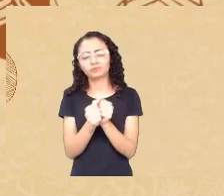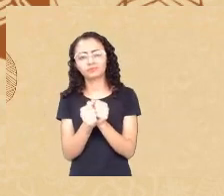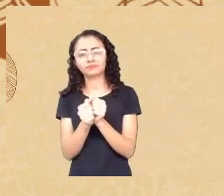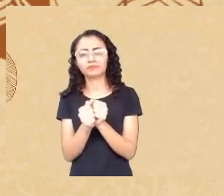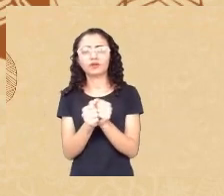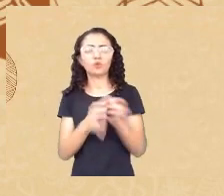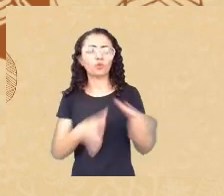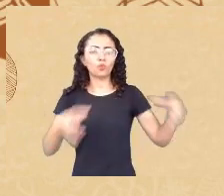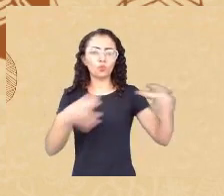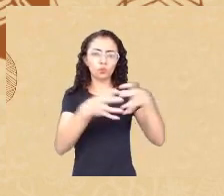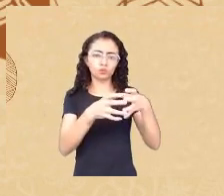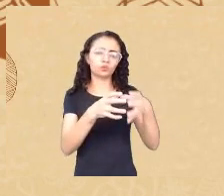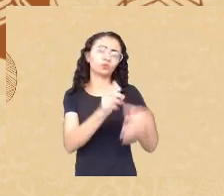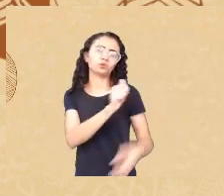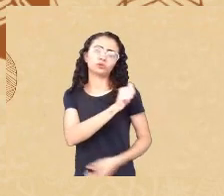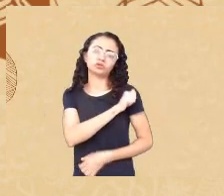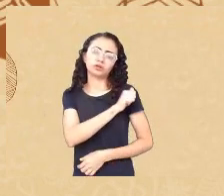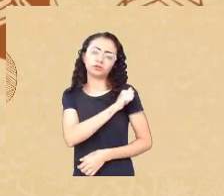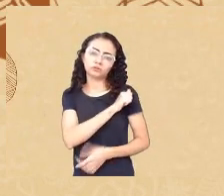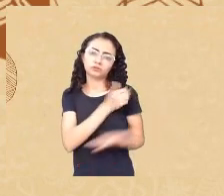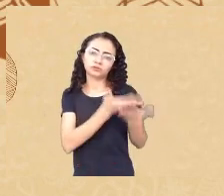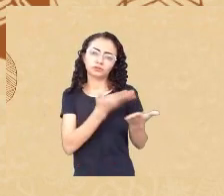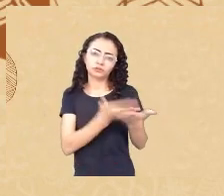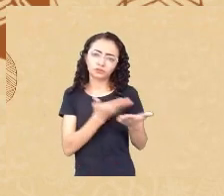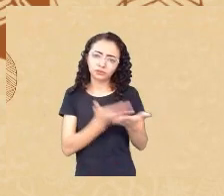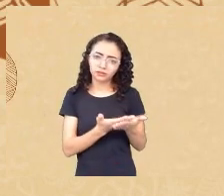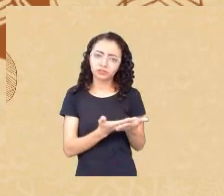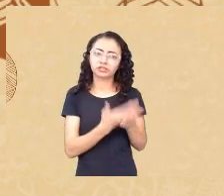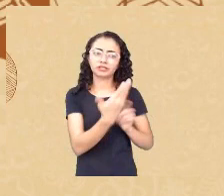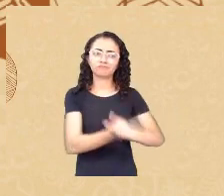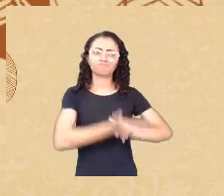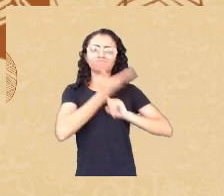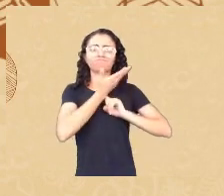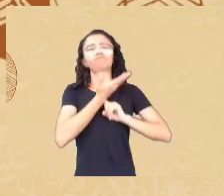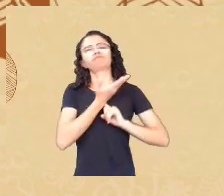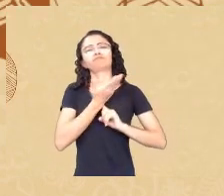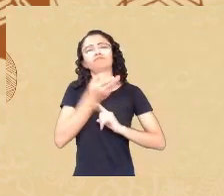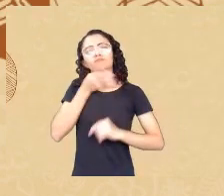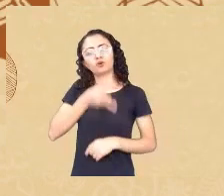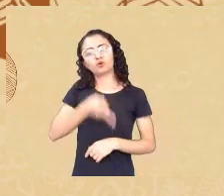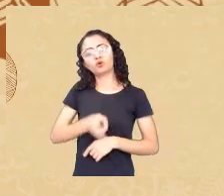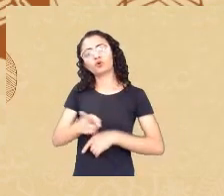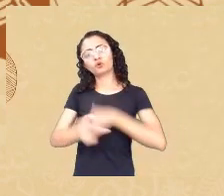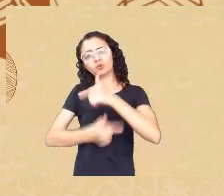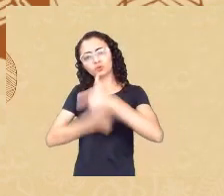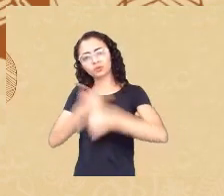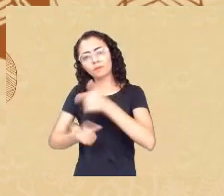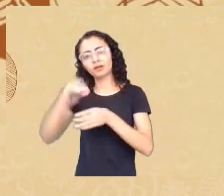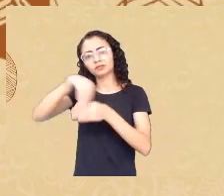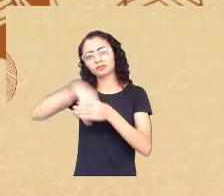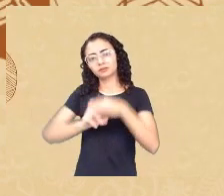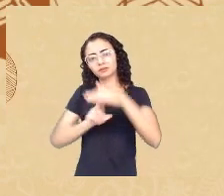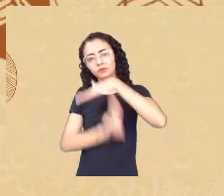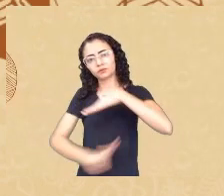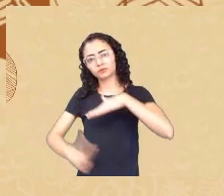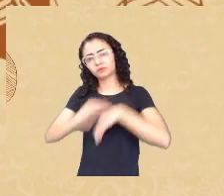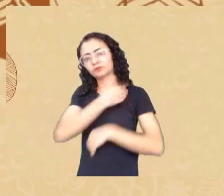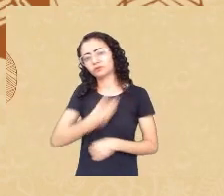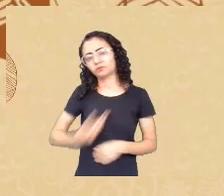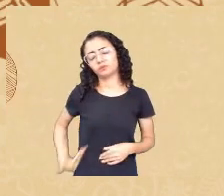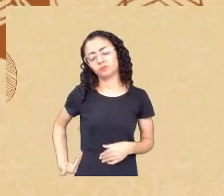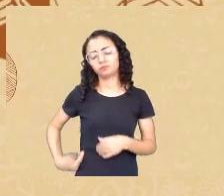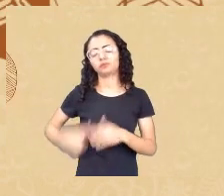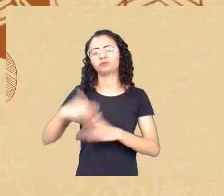dado assim o fôlego para poder a gente continuar na universidade pública continuar desenvolvendo os nossos trabalhos e